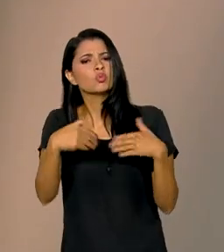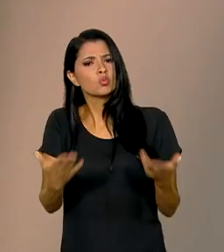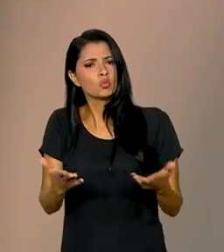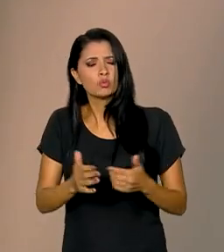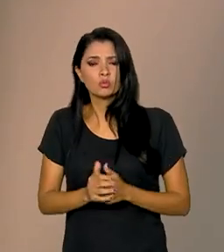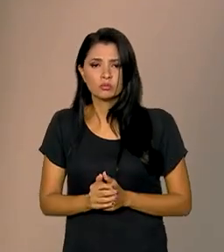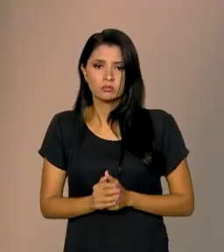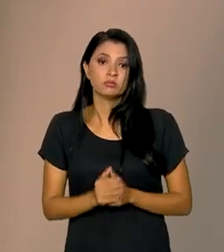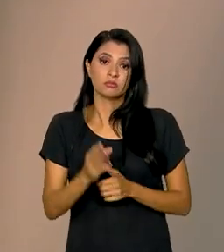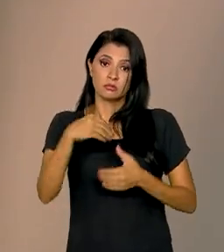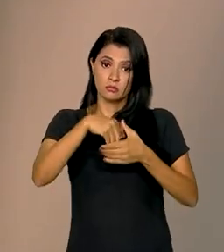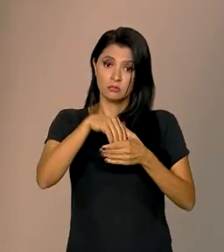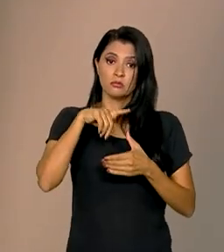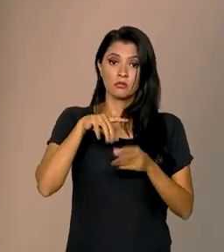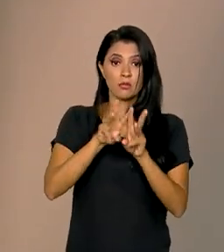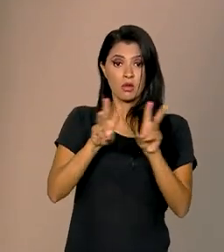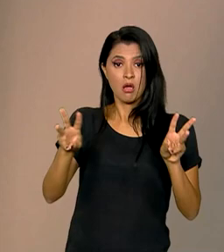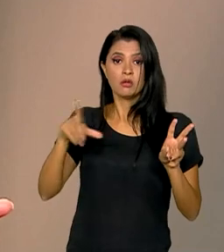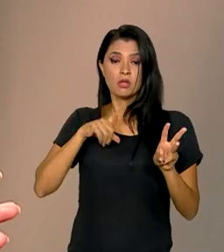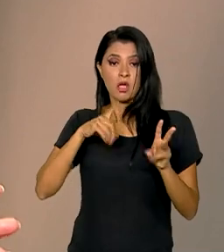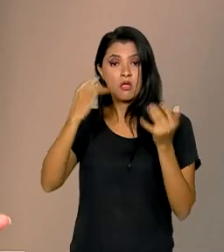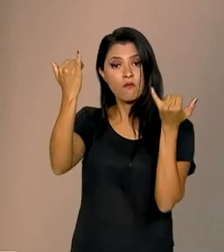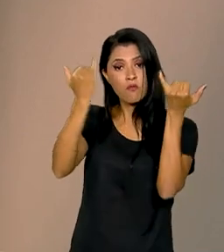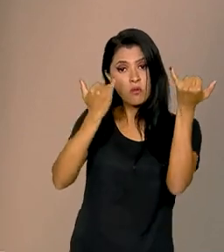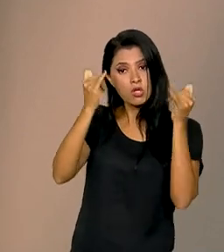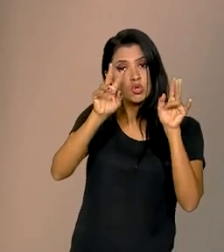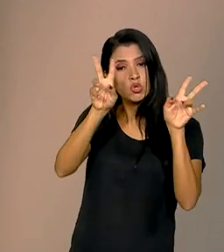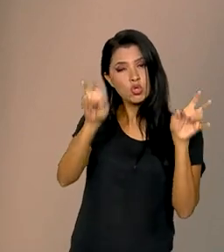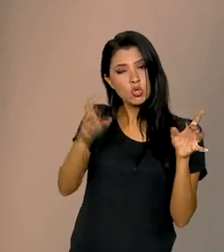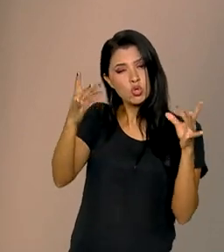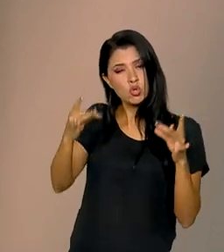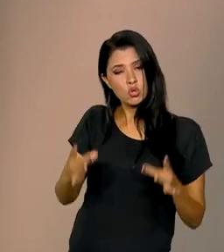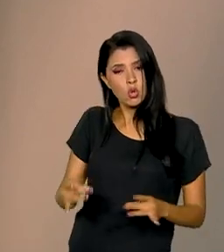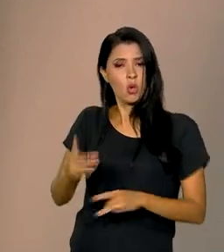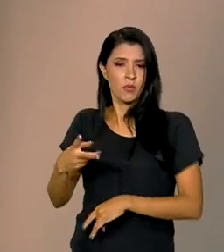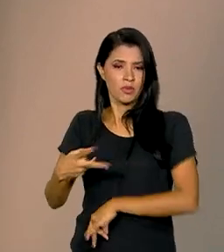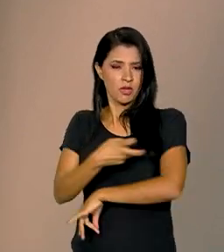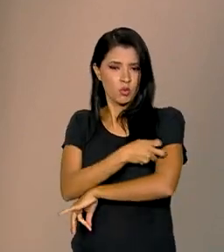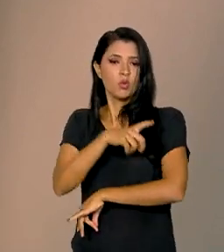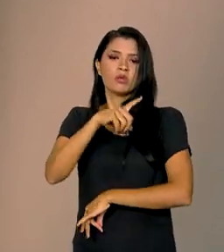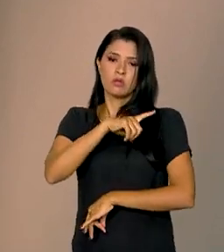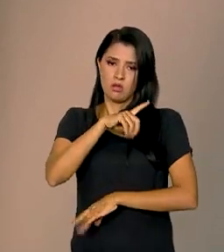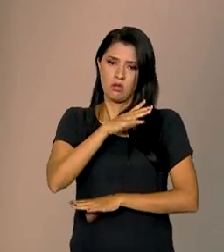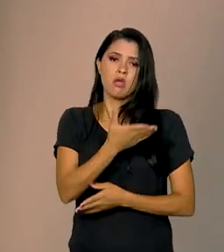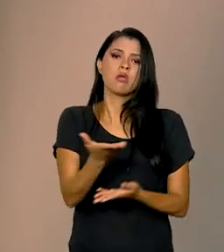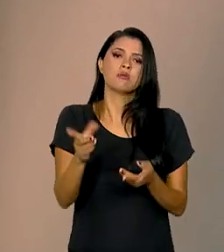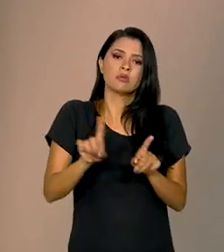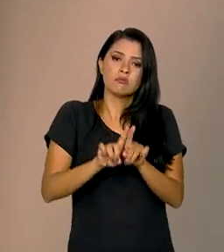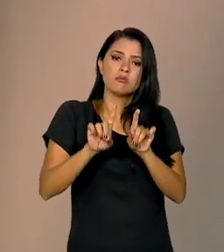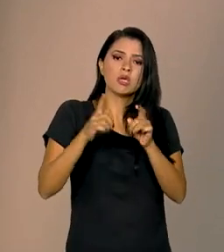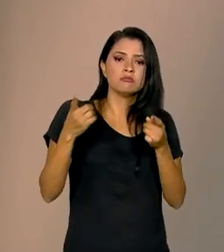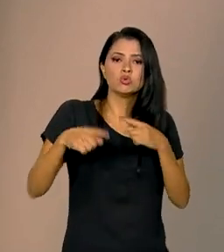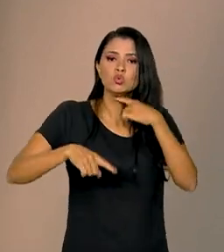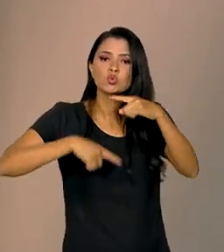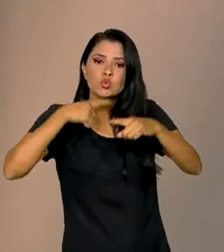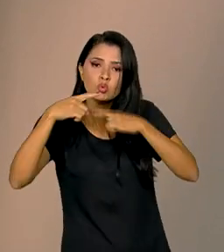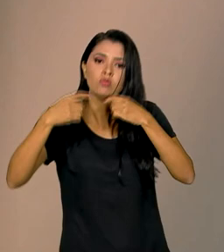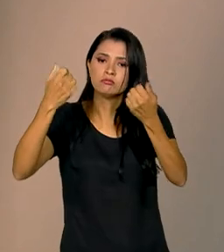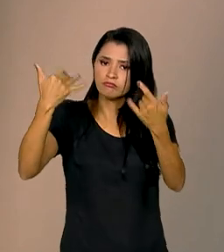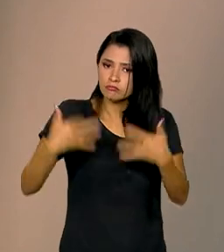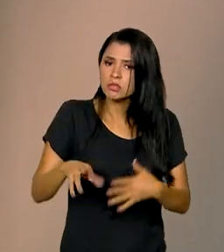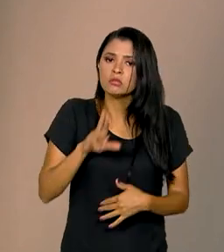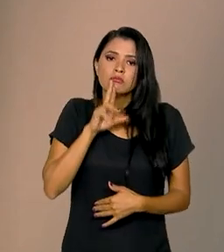oferece informações sobre as vacinas disponíveis, esclarece dúvidas